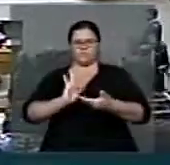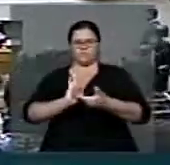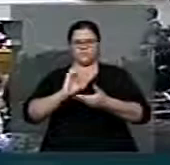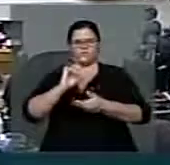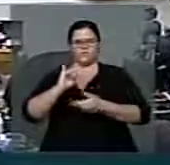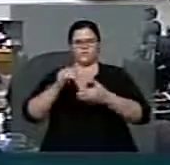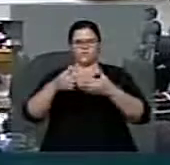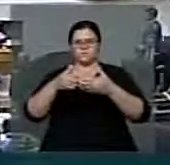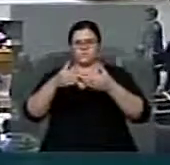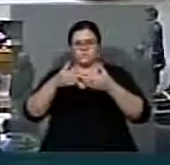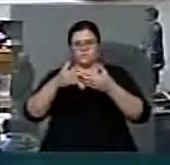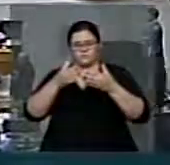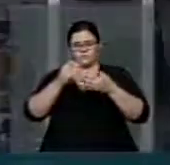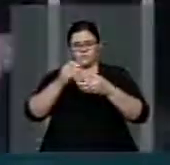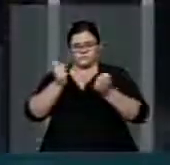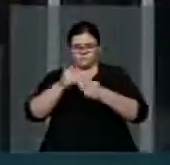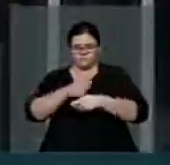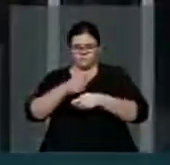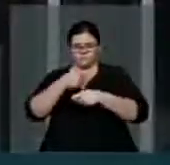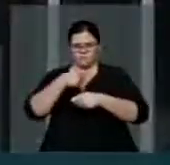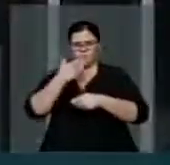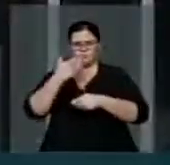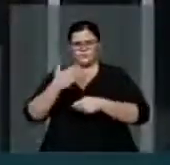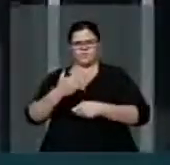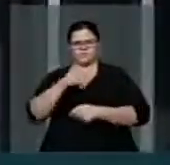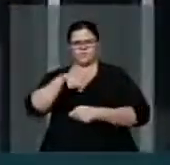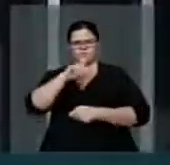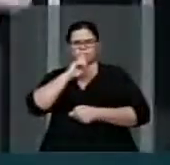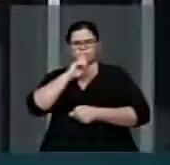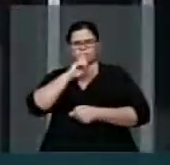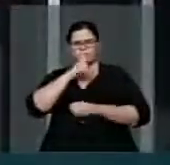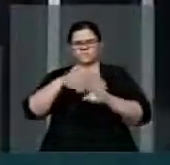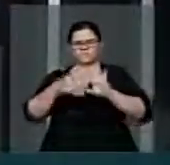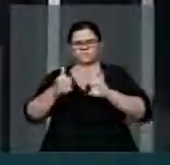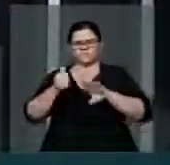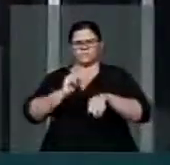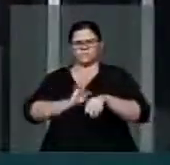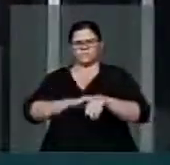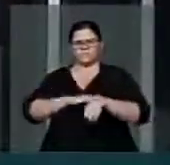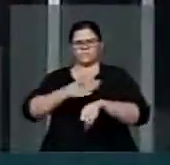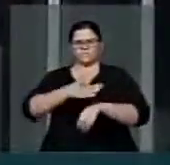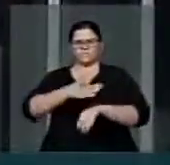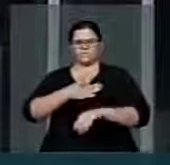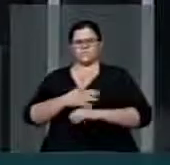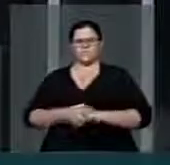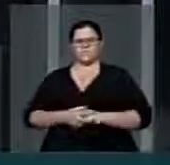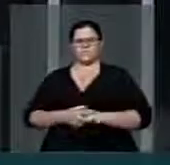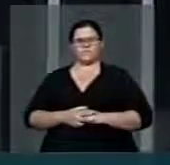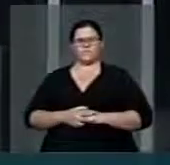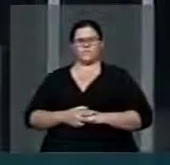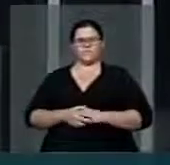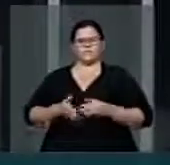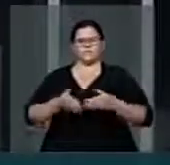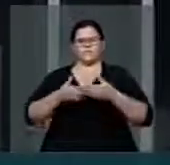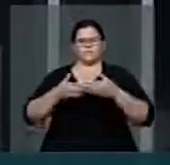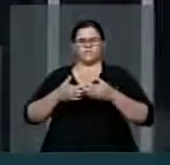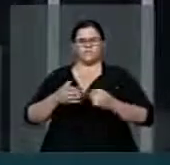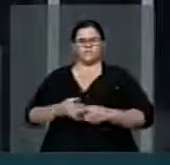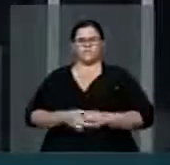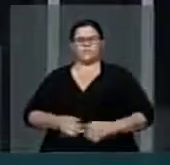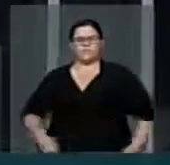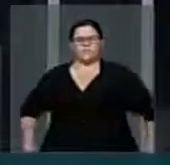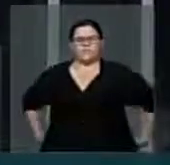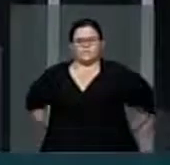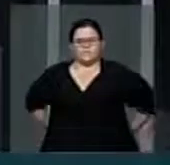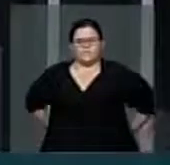silêncio. Presidente, desconto o meu tempo aí. Zero o meu tempo, favor, presidente. Com a palavra do